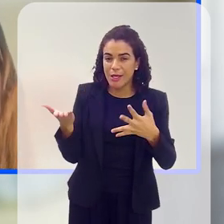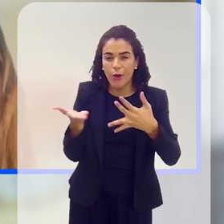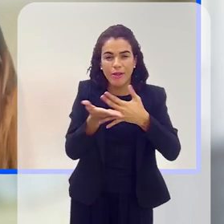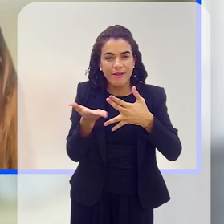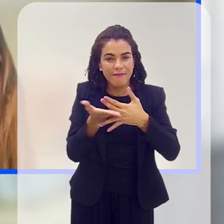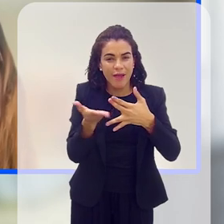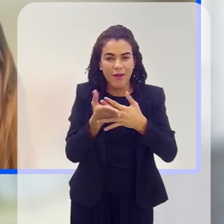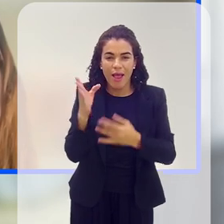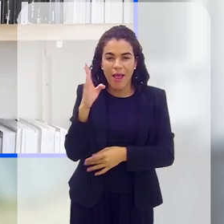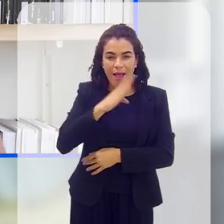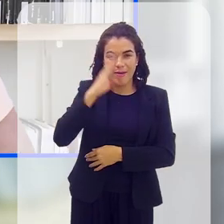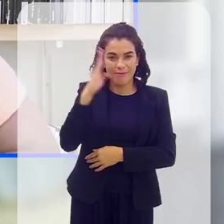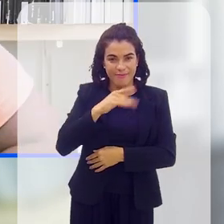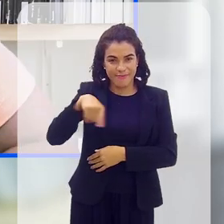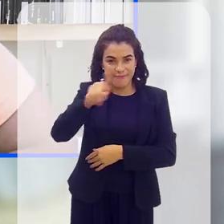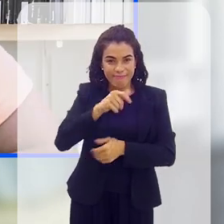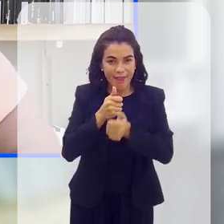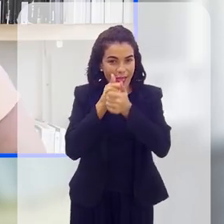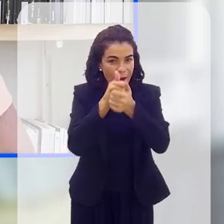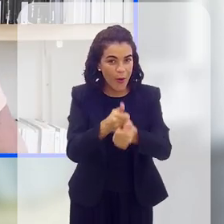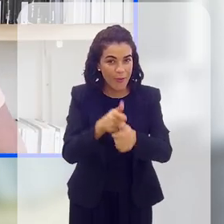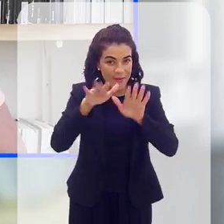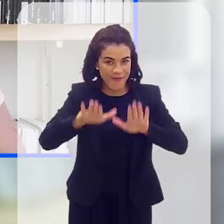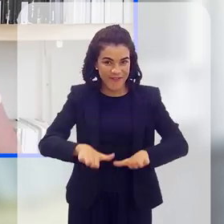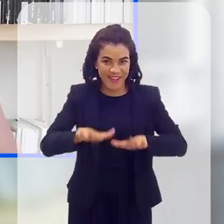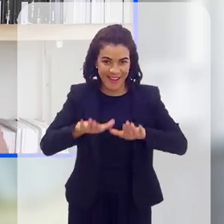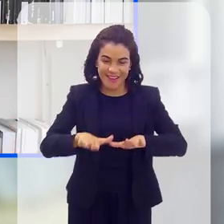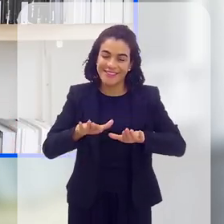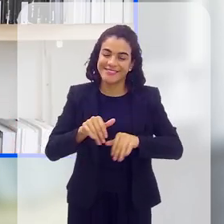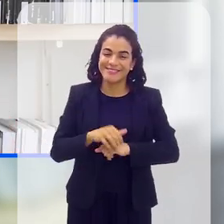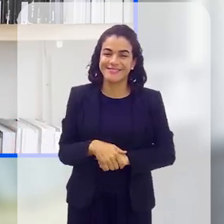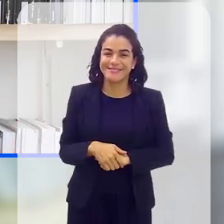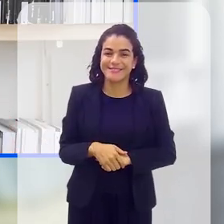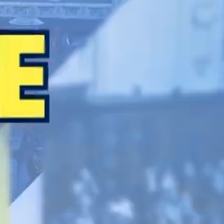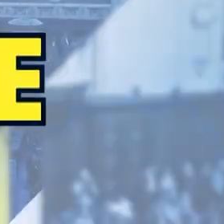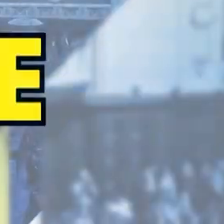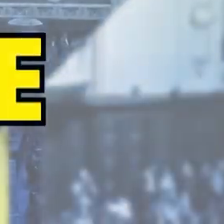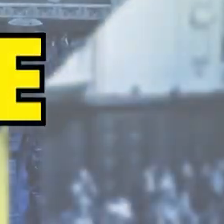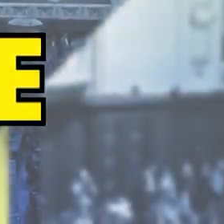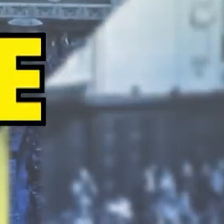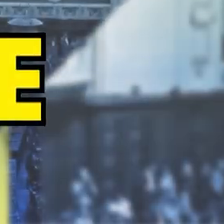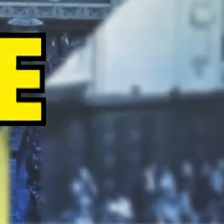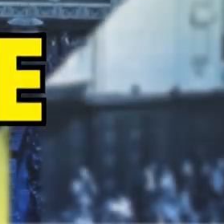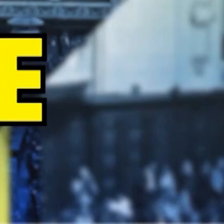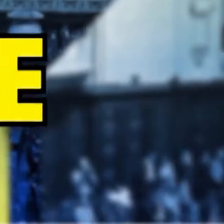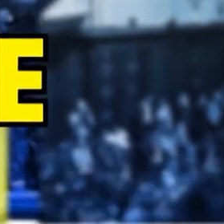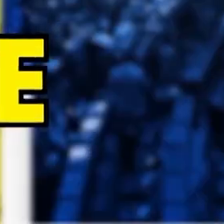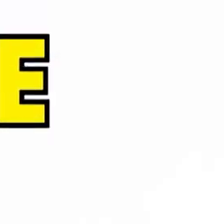vai fazer um intervalo bem rapidinho, você que está acompanhando a gente, não sai daí não, a gente volta já já. E